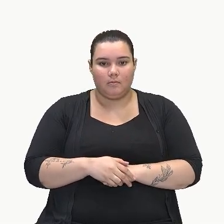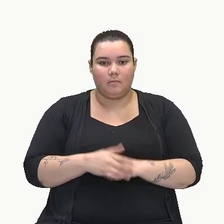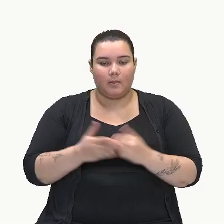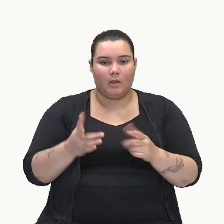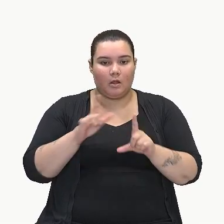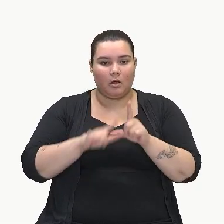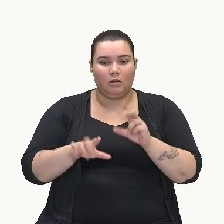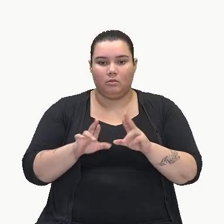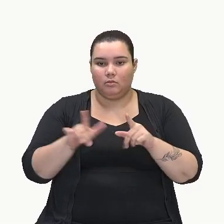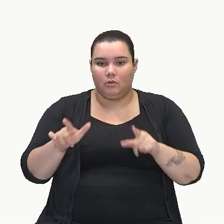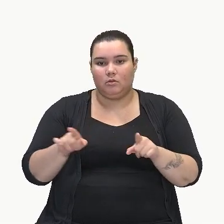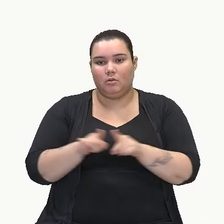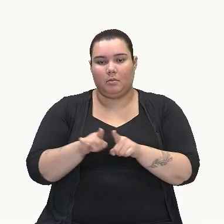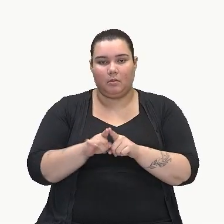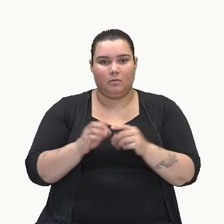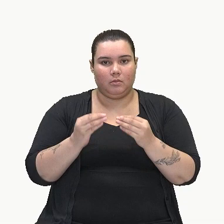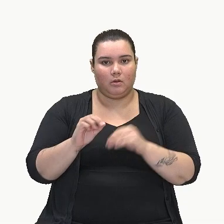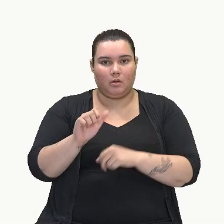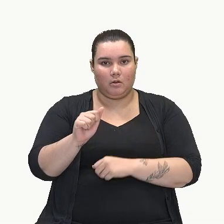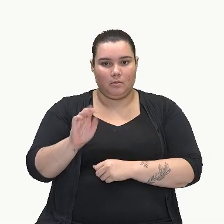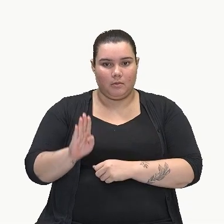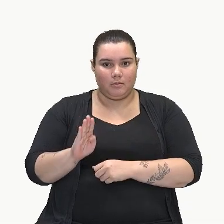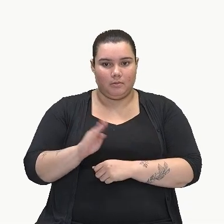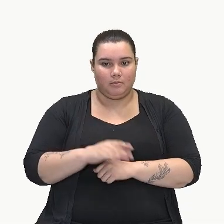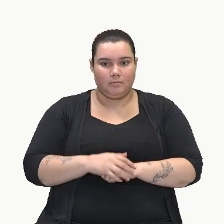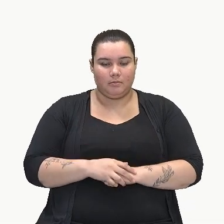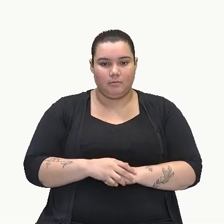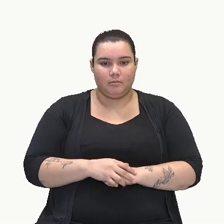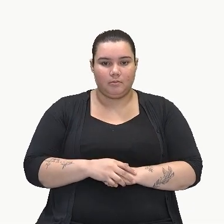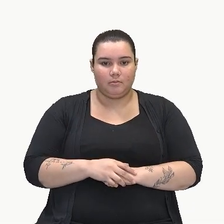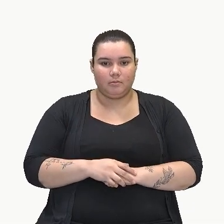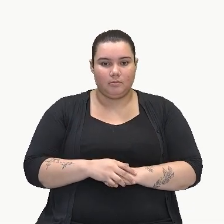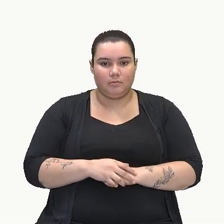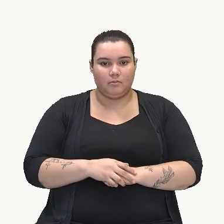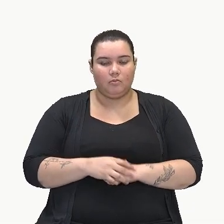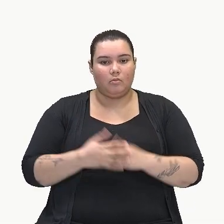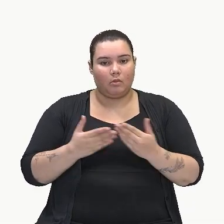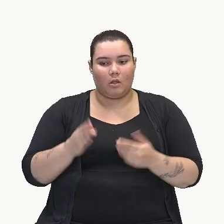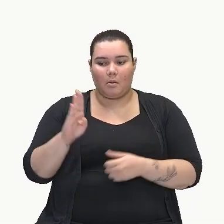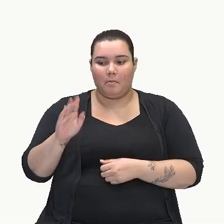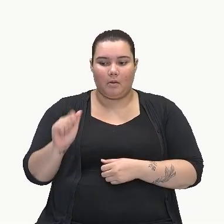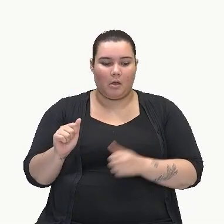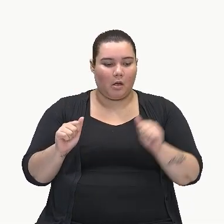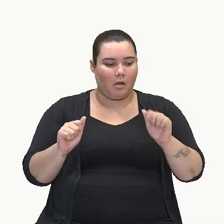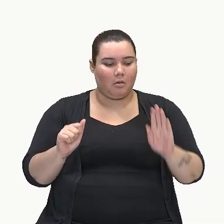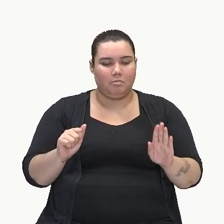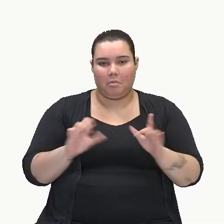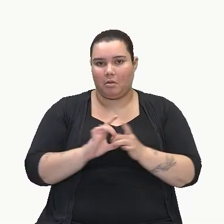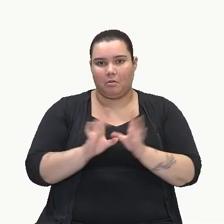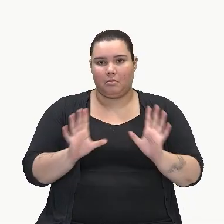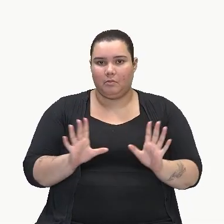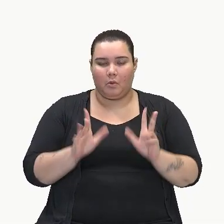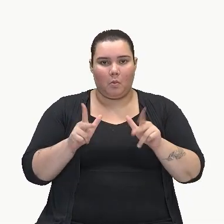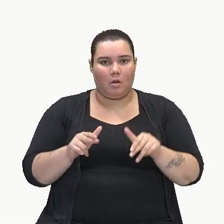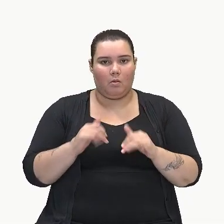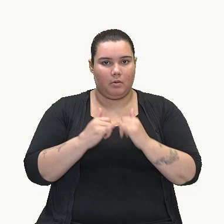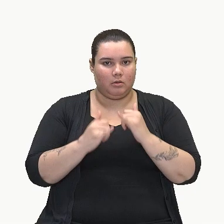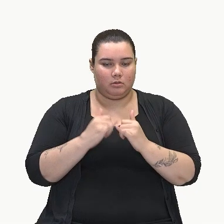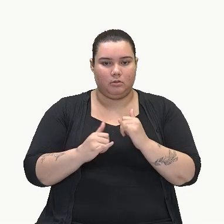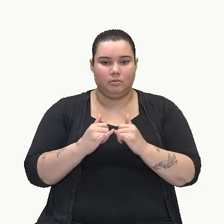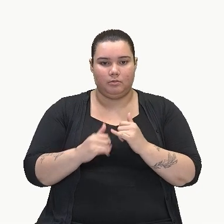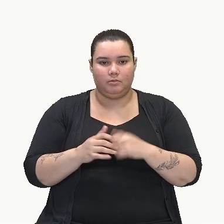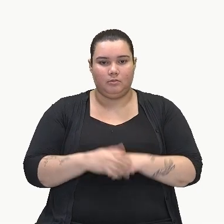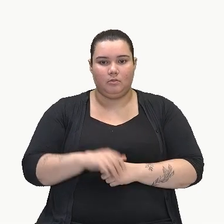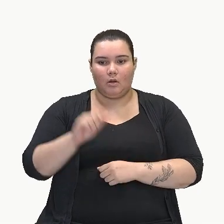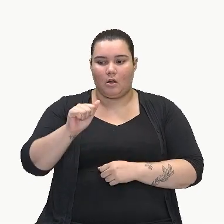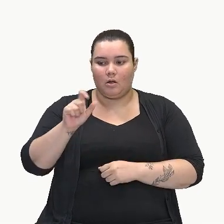letras diferentes também, ab. tá? Como eu falei, b, a e ab é a mesma coisa. ax e x,